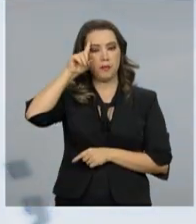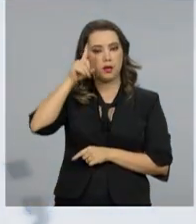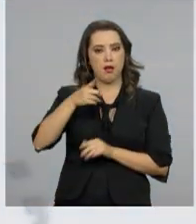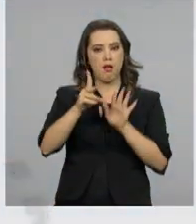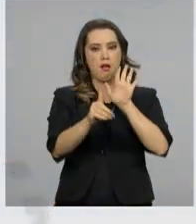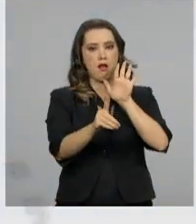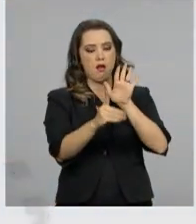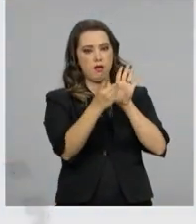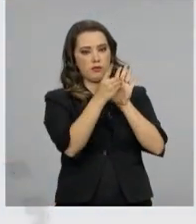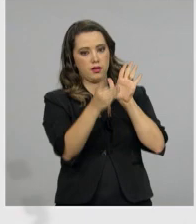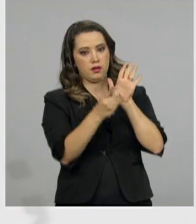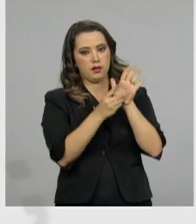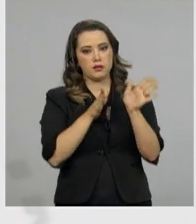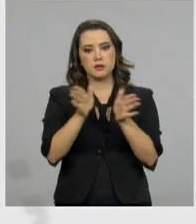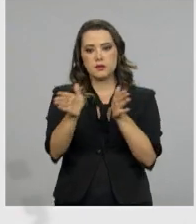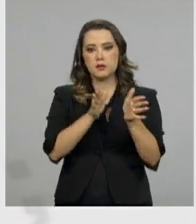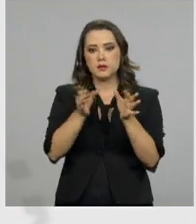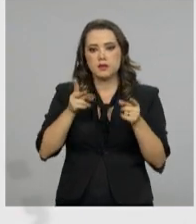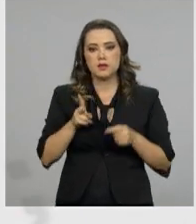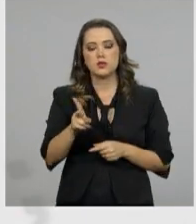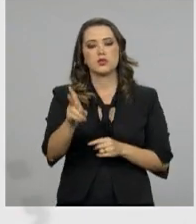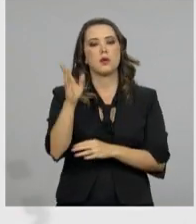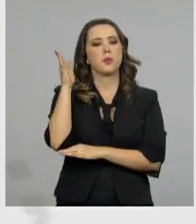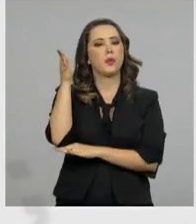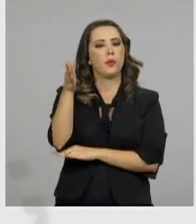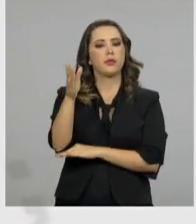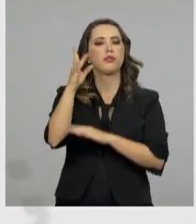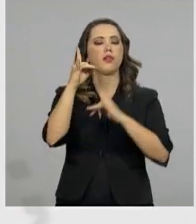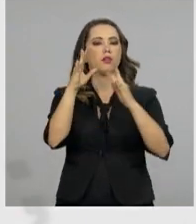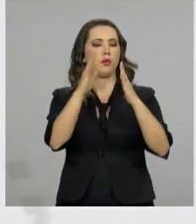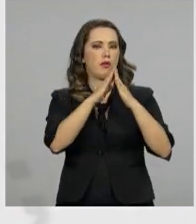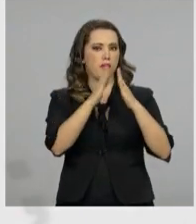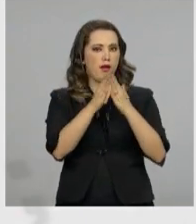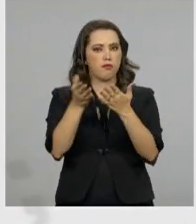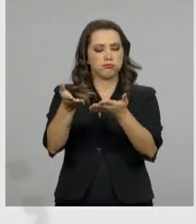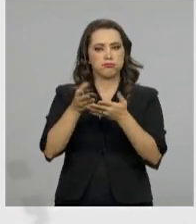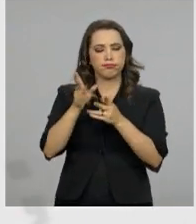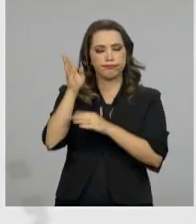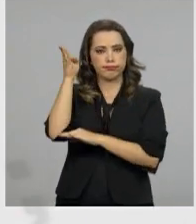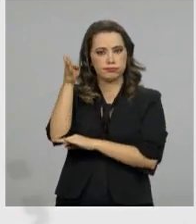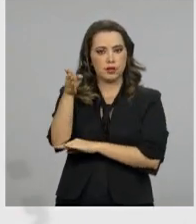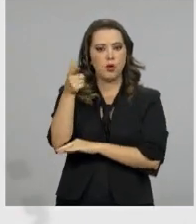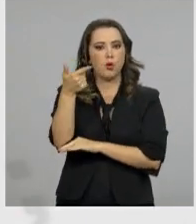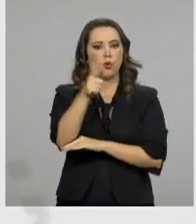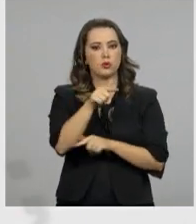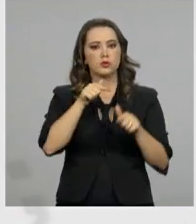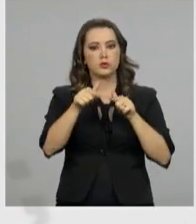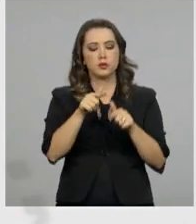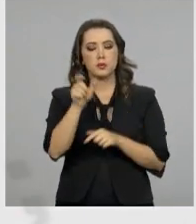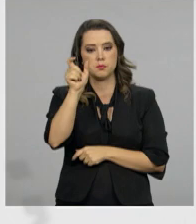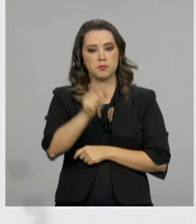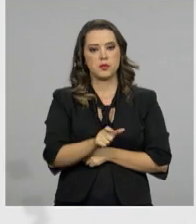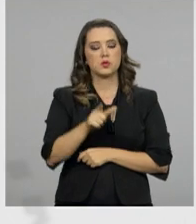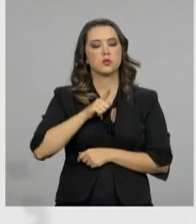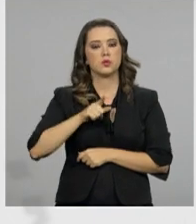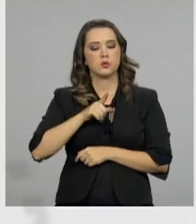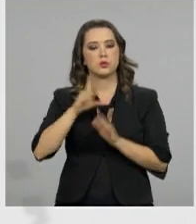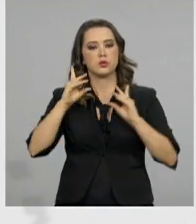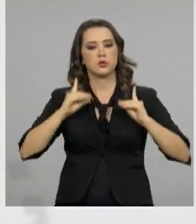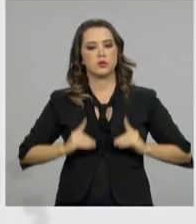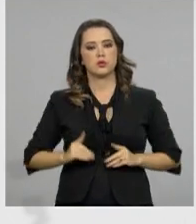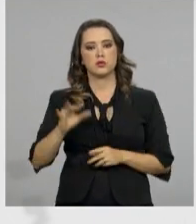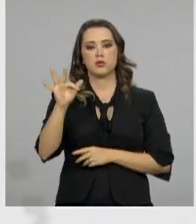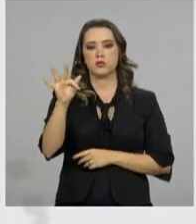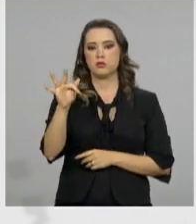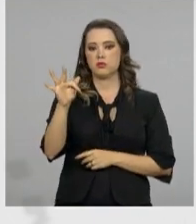que prevê acessibilidade obrigatória em hotéis e pousadas. Uma outra ação define que pessoas com deficiência vão poder usar o